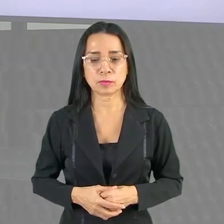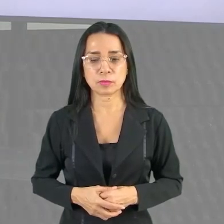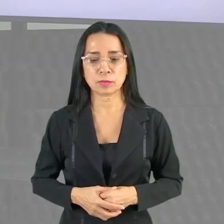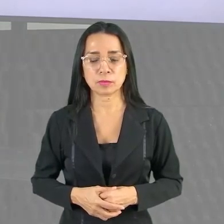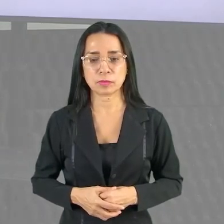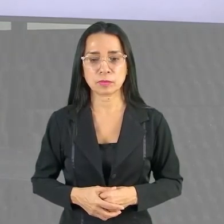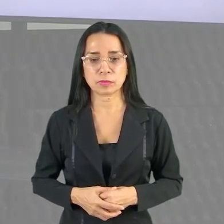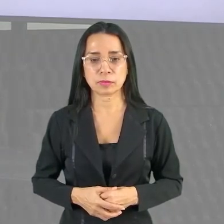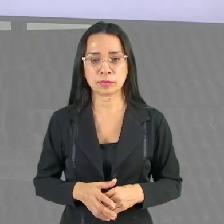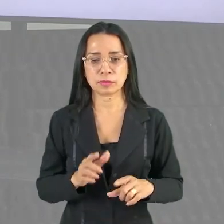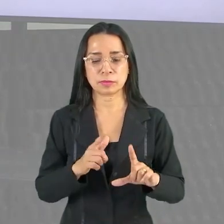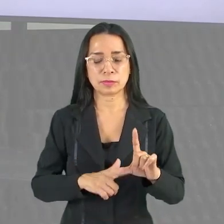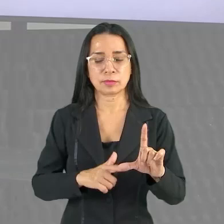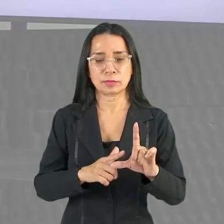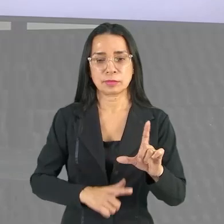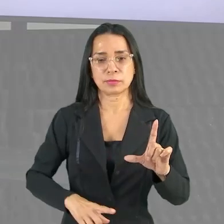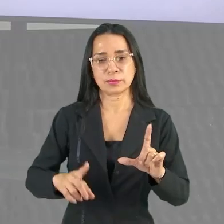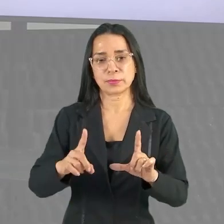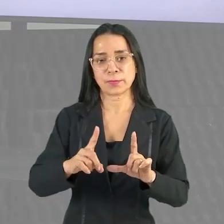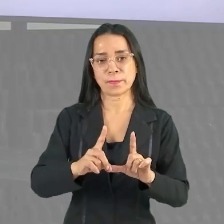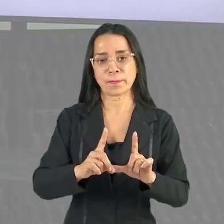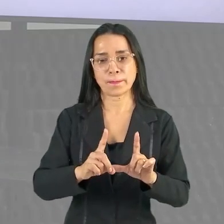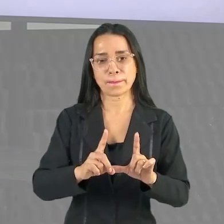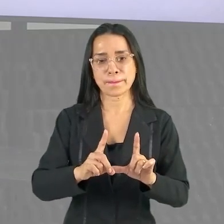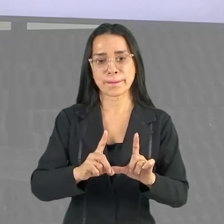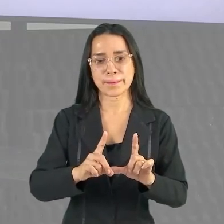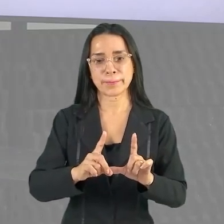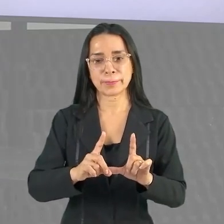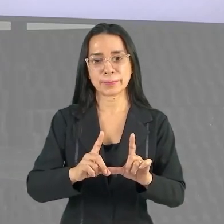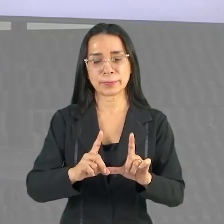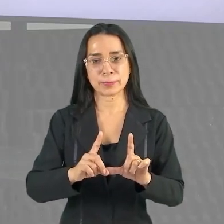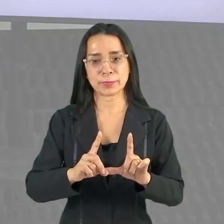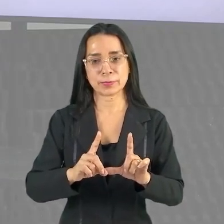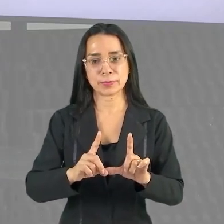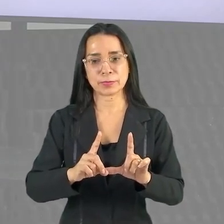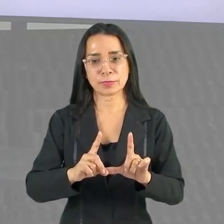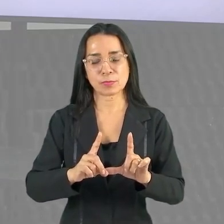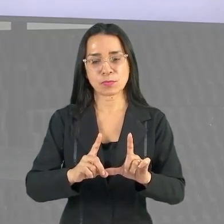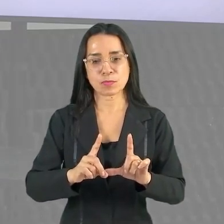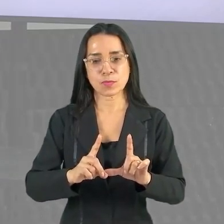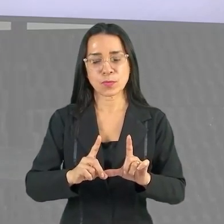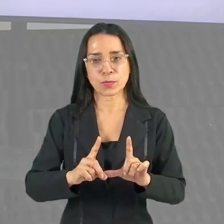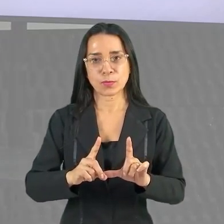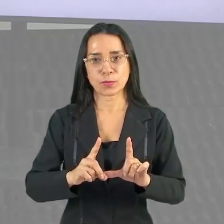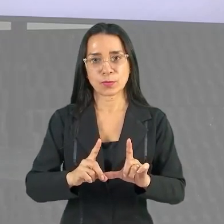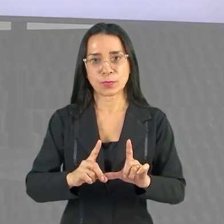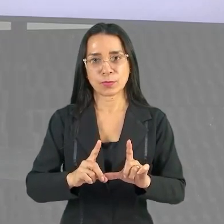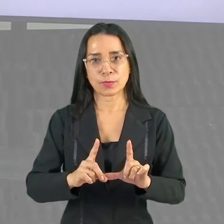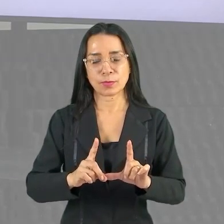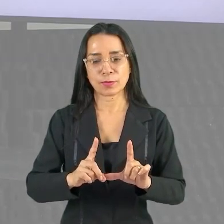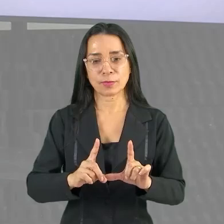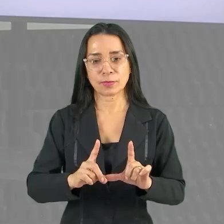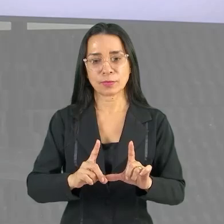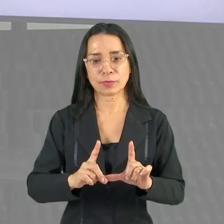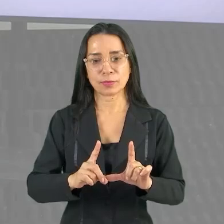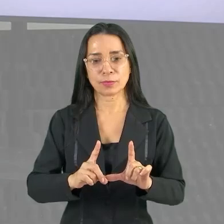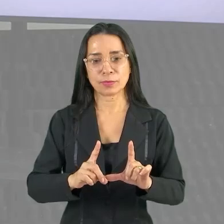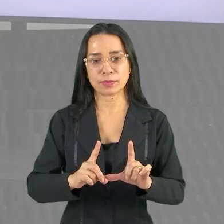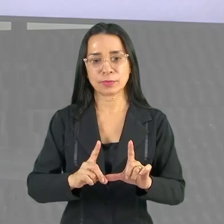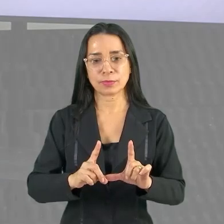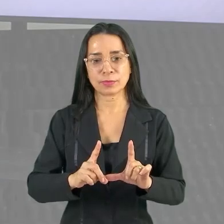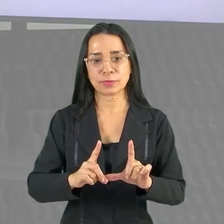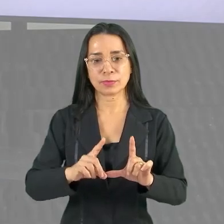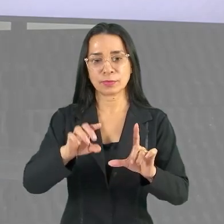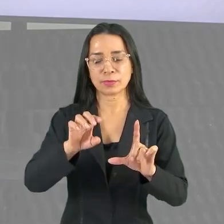nível maior de complexidade. Letra D. Acesso ao sistema educacional. Também não. Letra E. Forma de